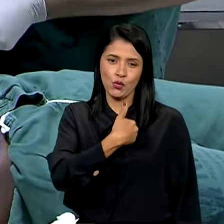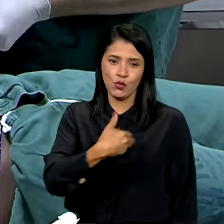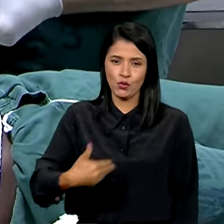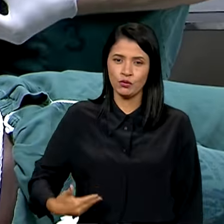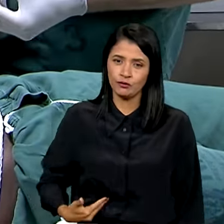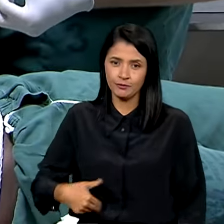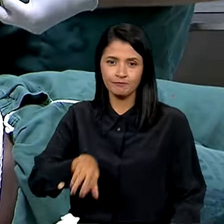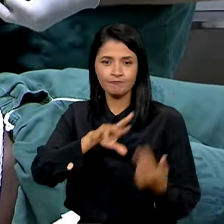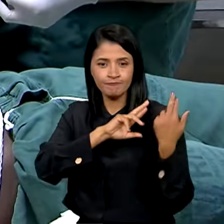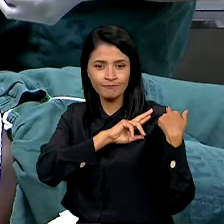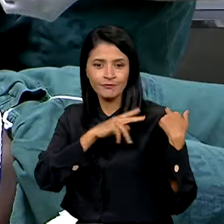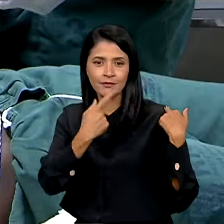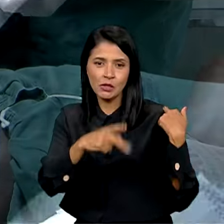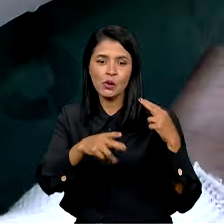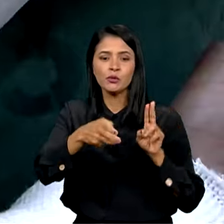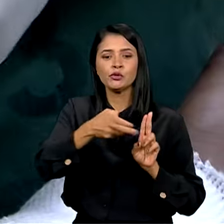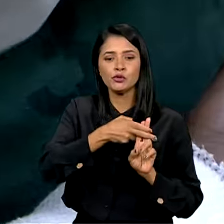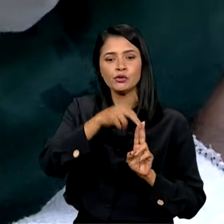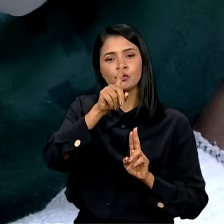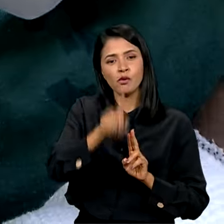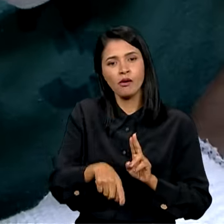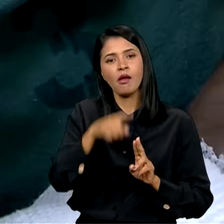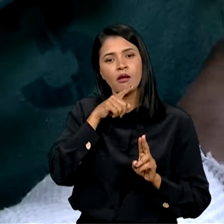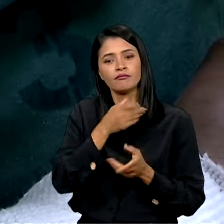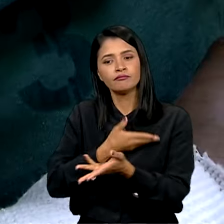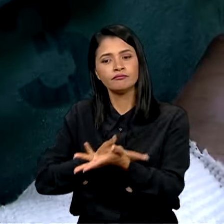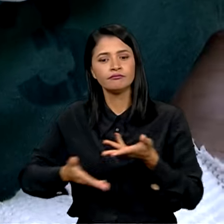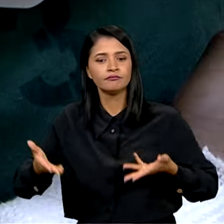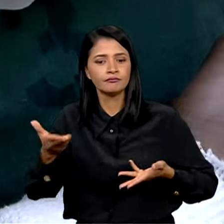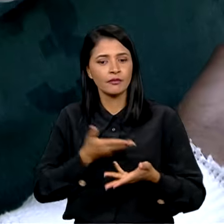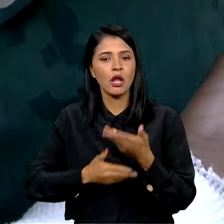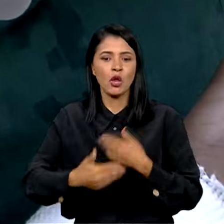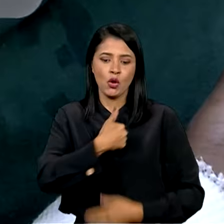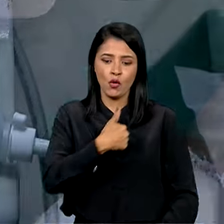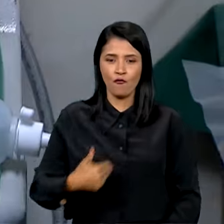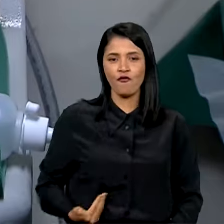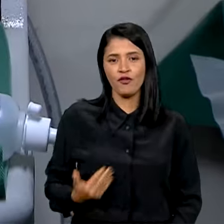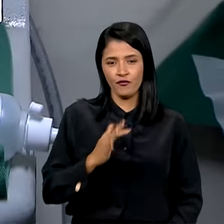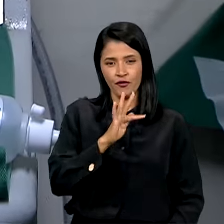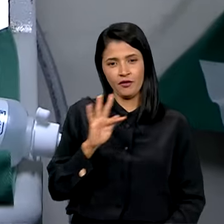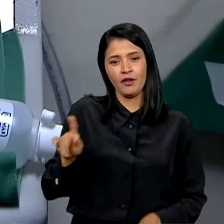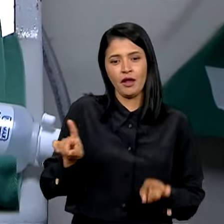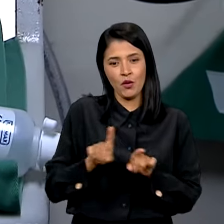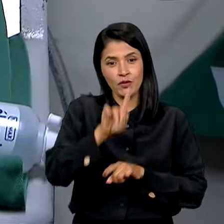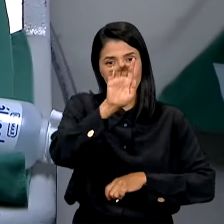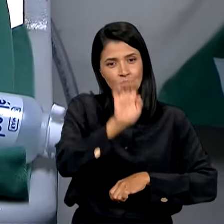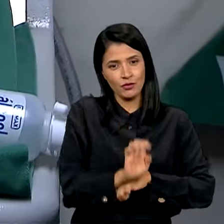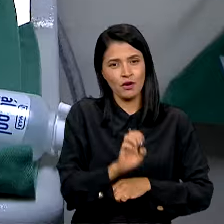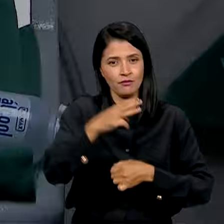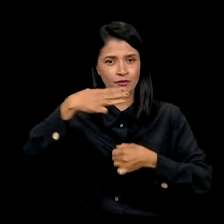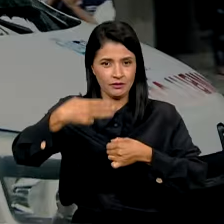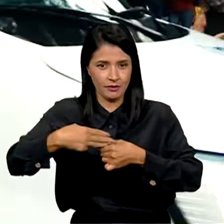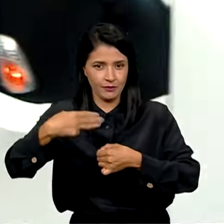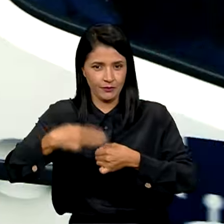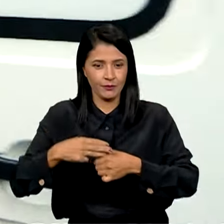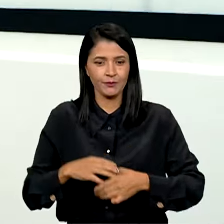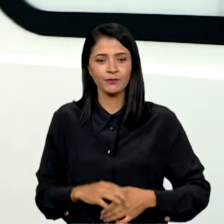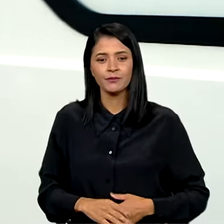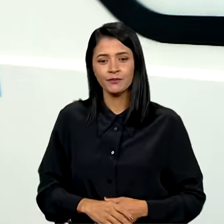responsabilidade sobre o SUS é compartilhada entre governo federal, estadual e municipal.